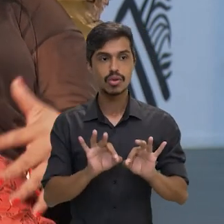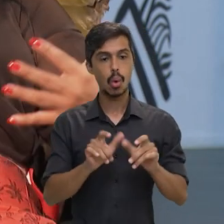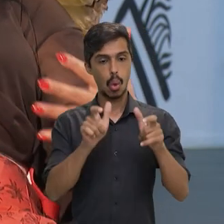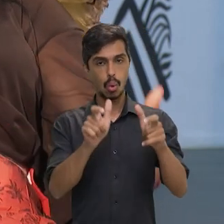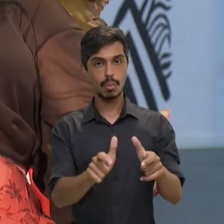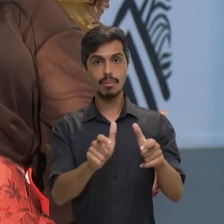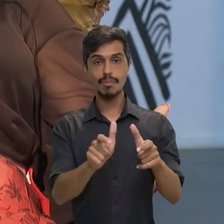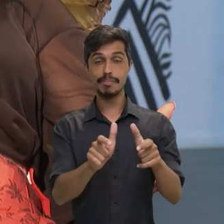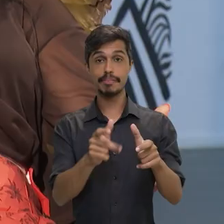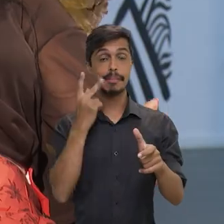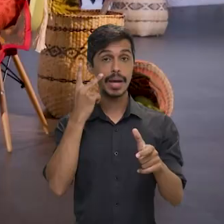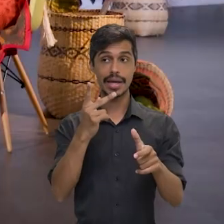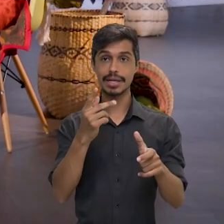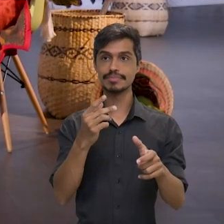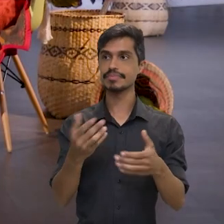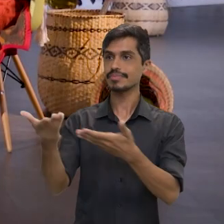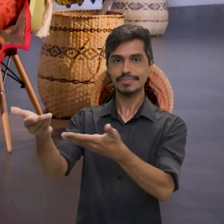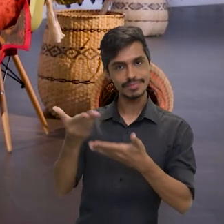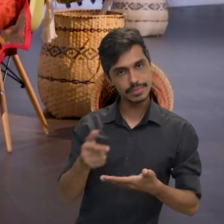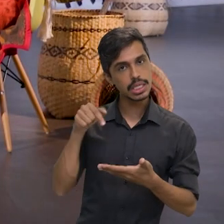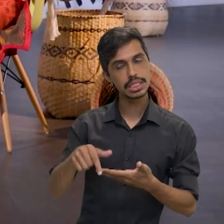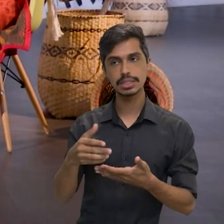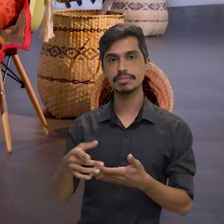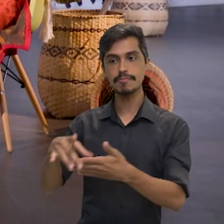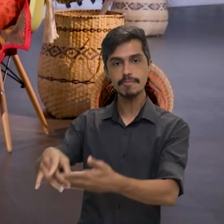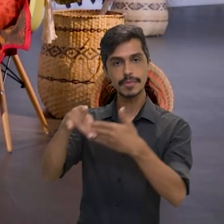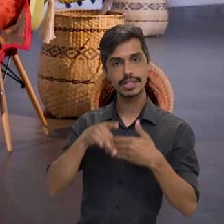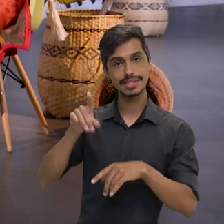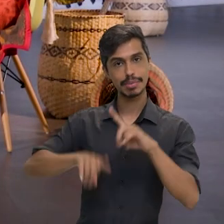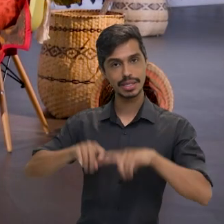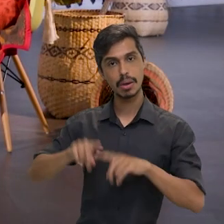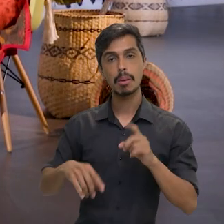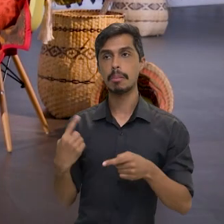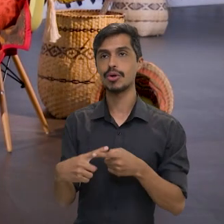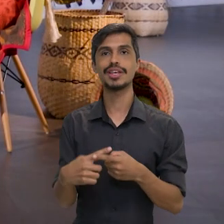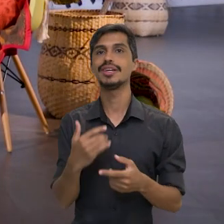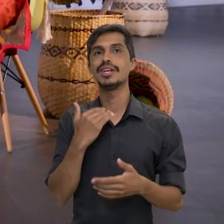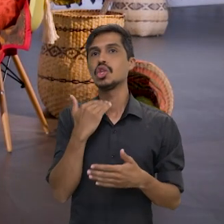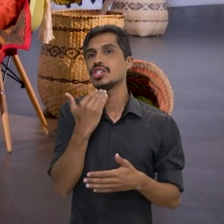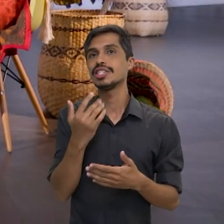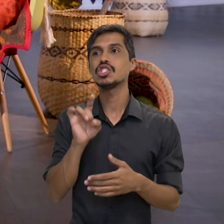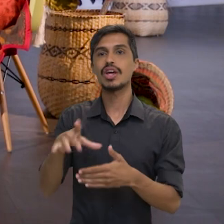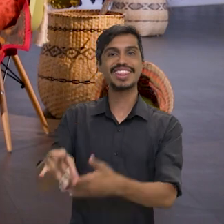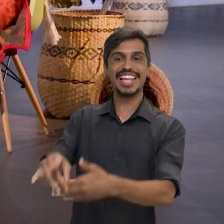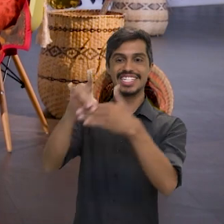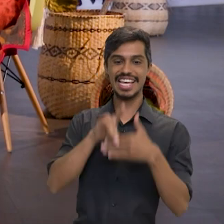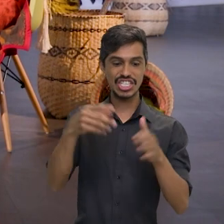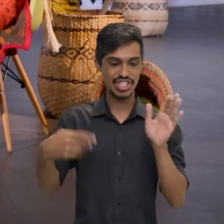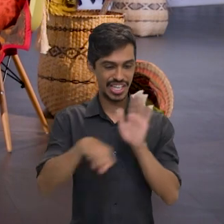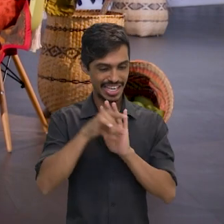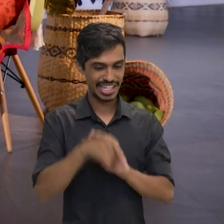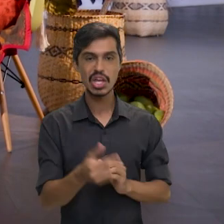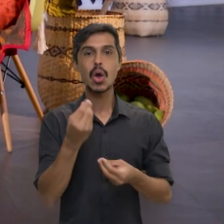o espaço para poder receber esses objetos. Porque não dá também só para a gente trazer de